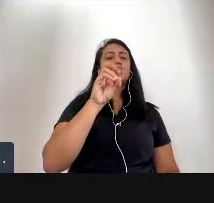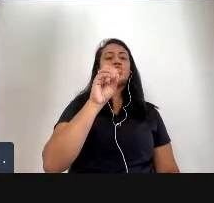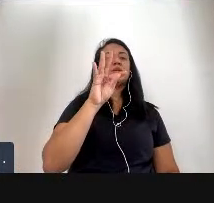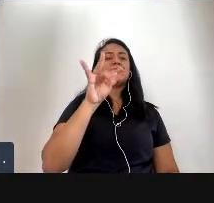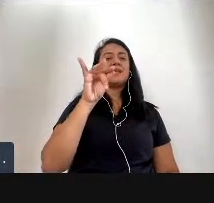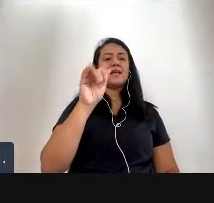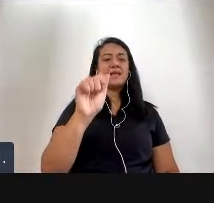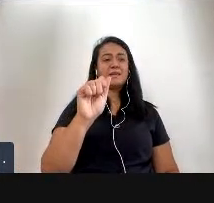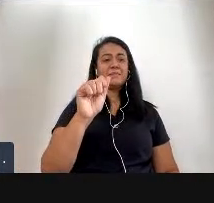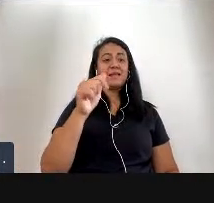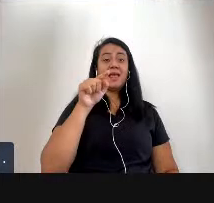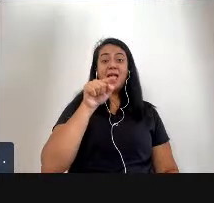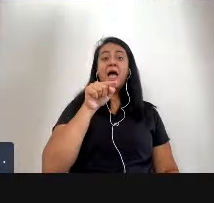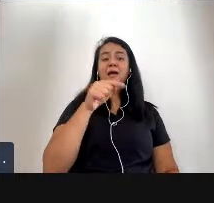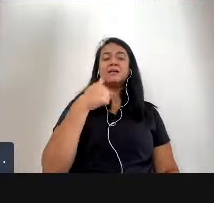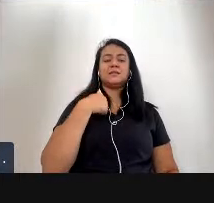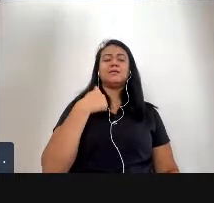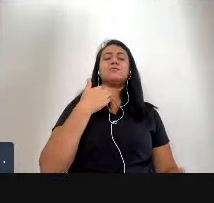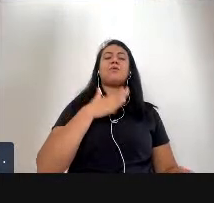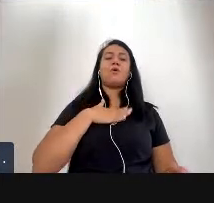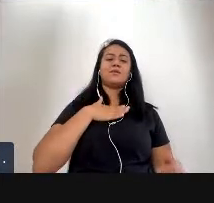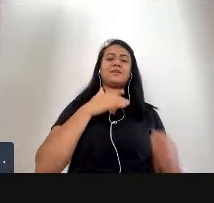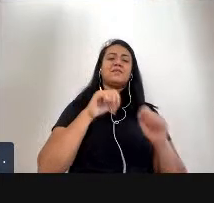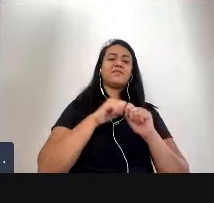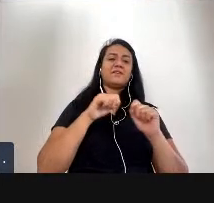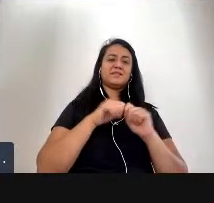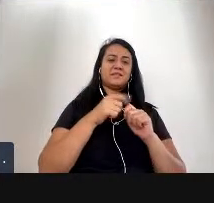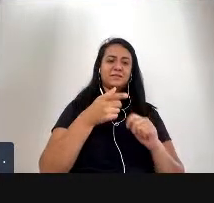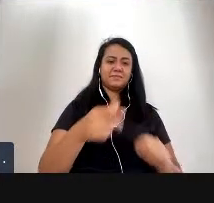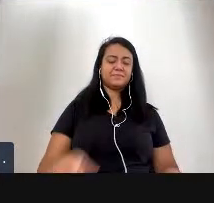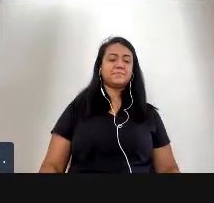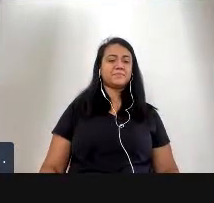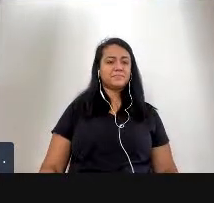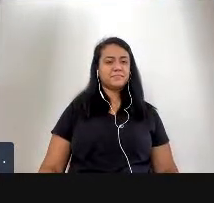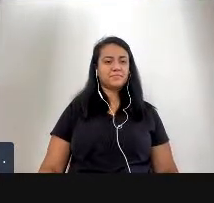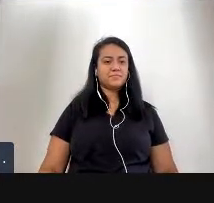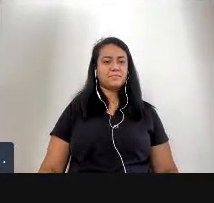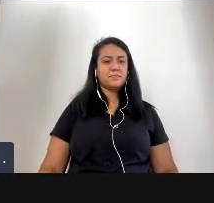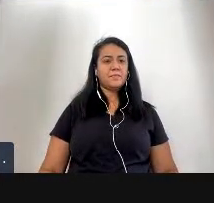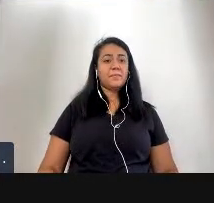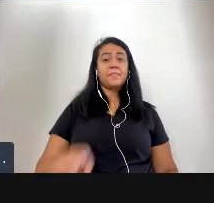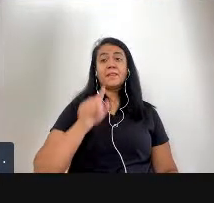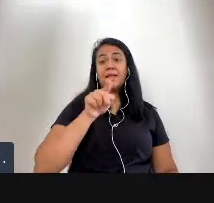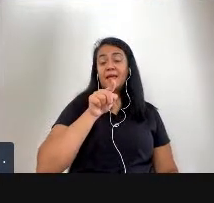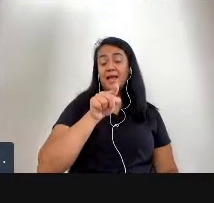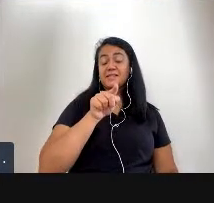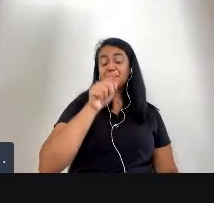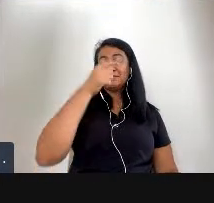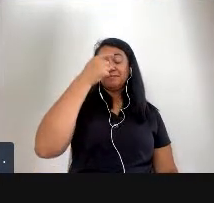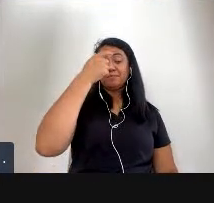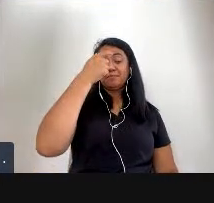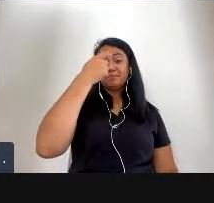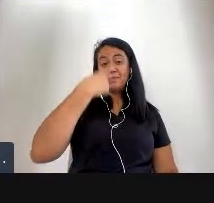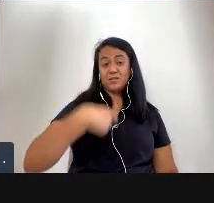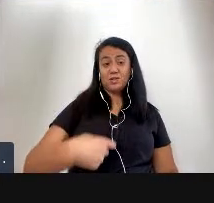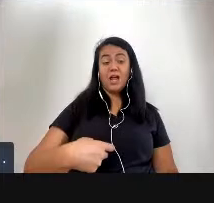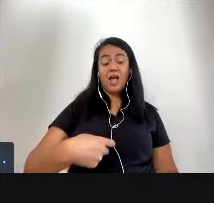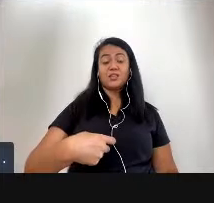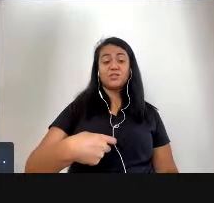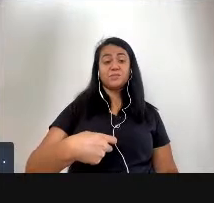gostaria de ter feito então eu trouxe essas falas dessa personagem para mostrar como é que essa